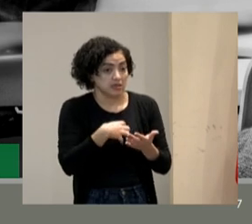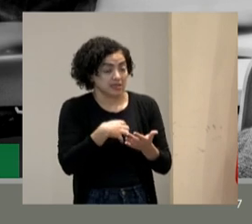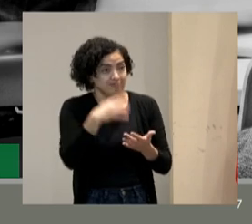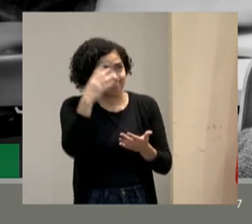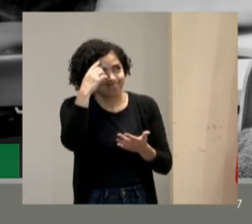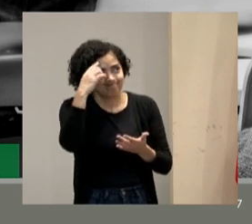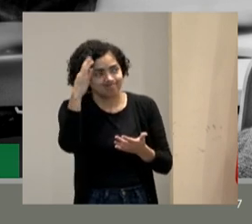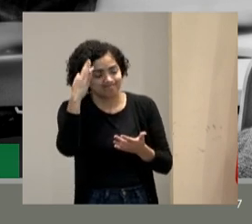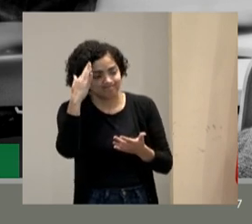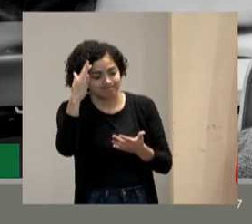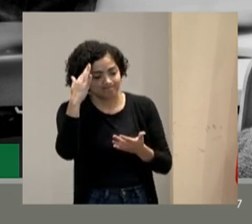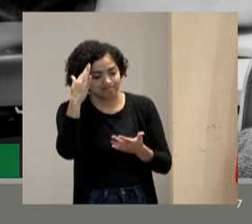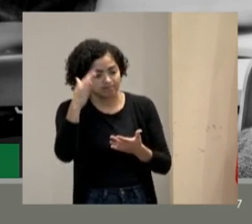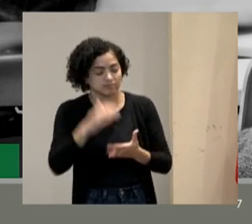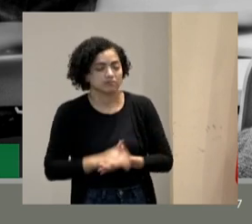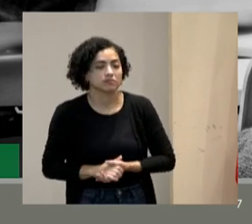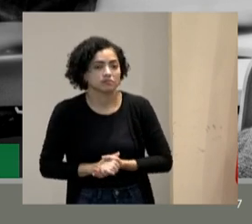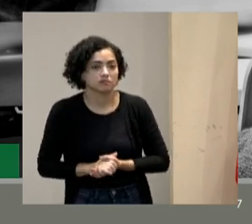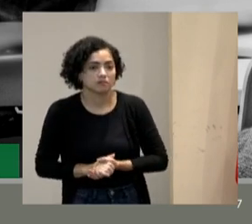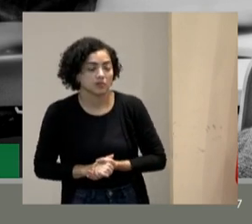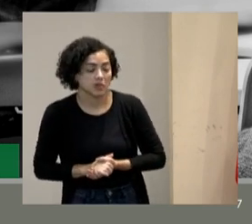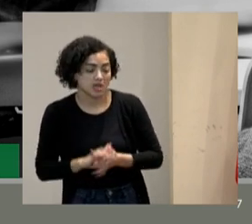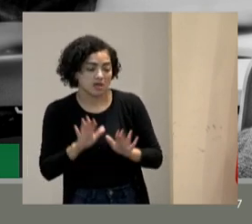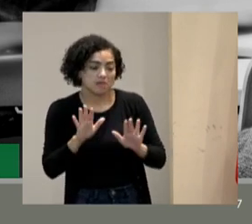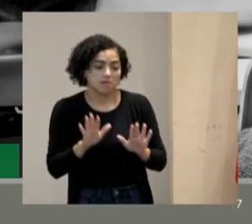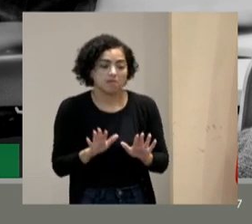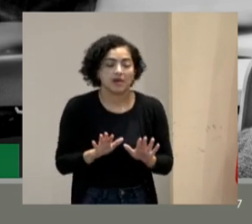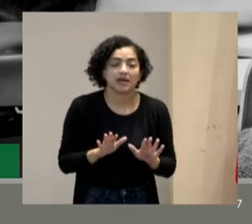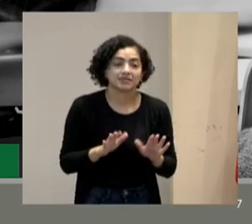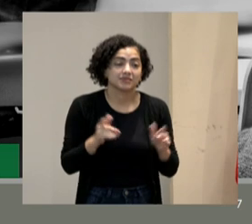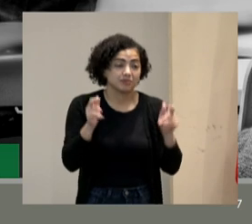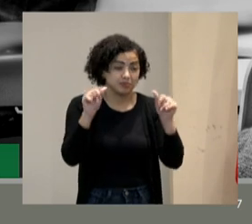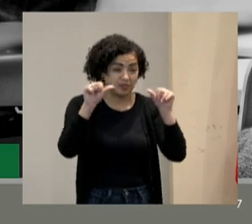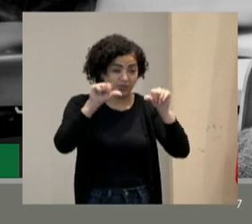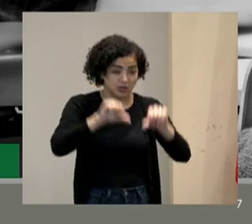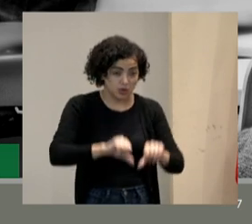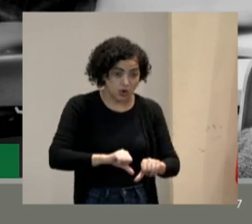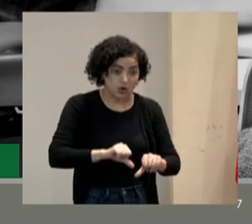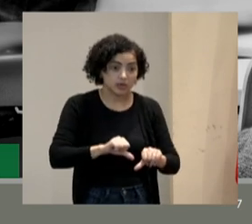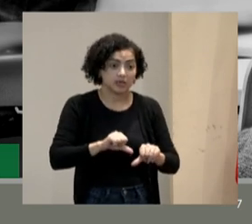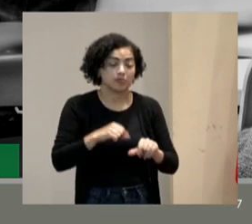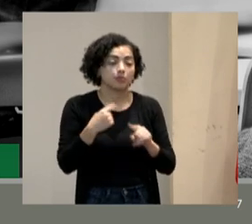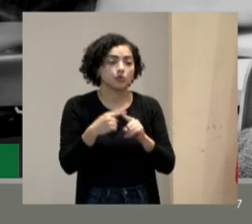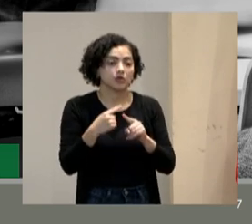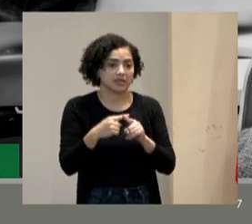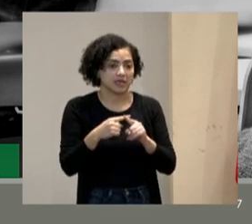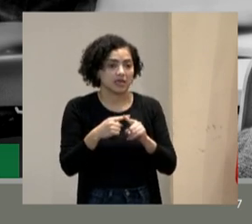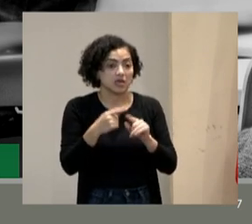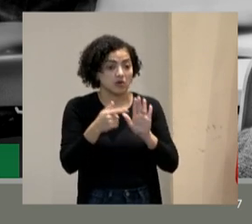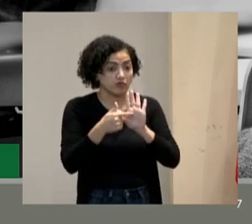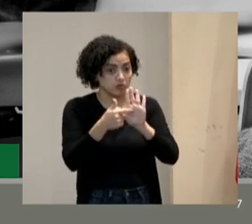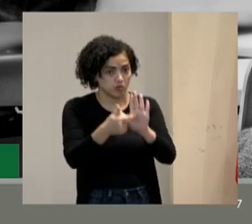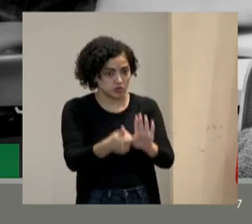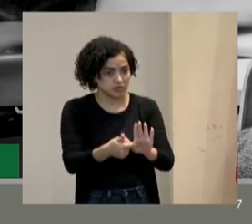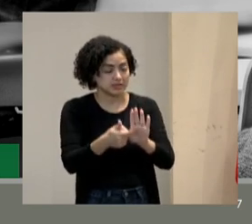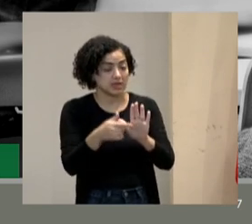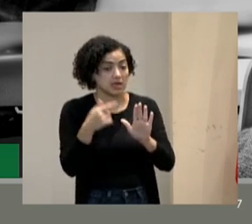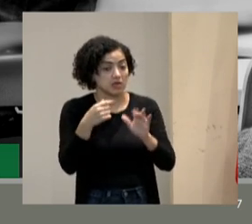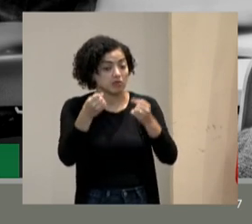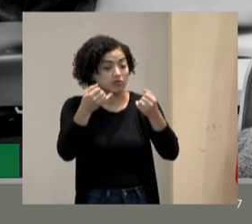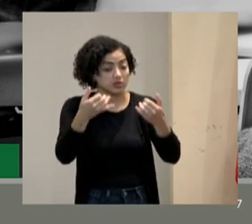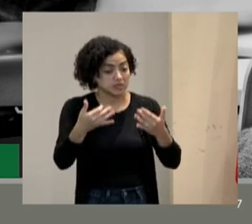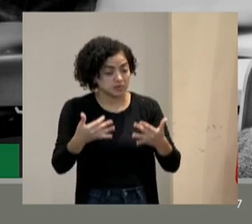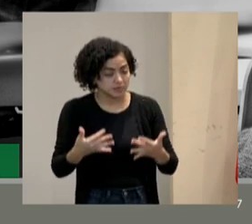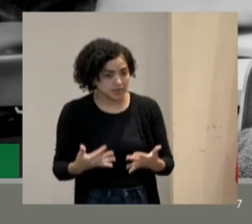pensativo nele. Mas isso ainda piora um pouco. E eu vou trazer um dado para vocês eu vou falar que eu